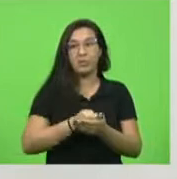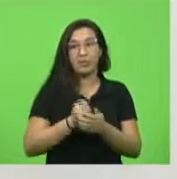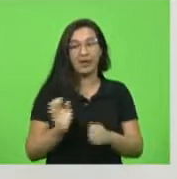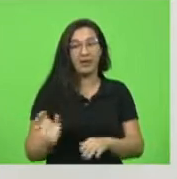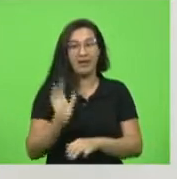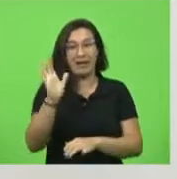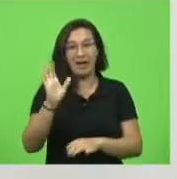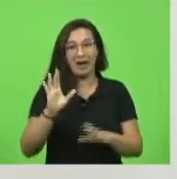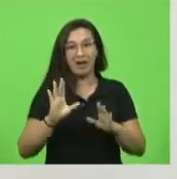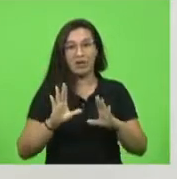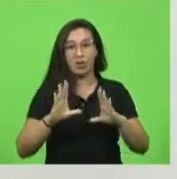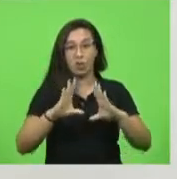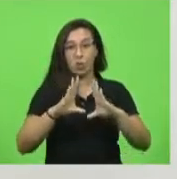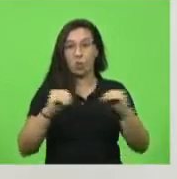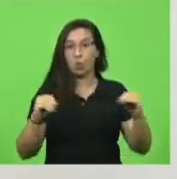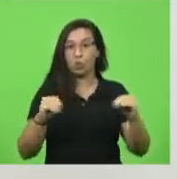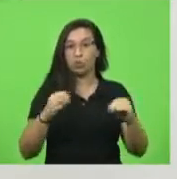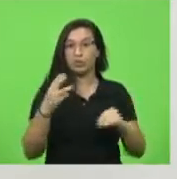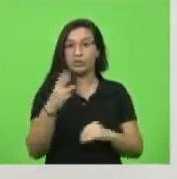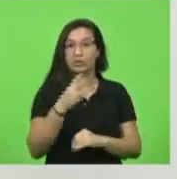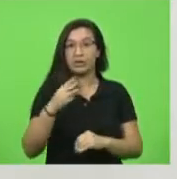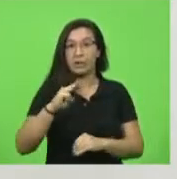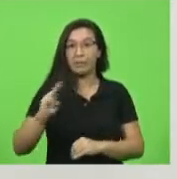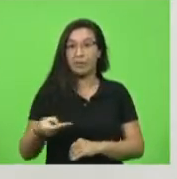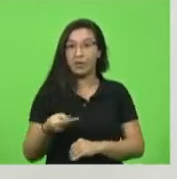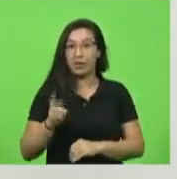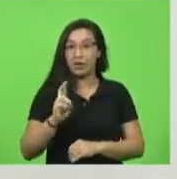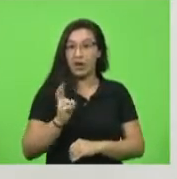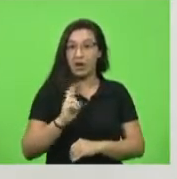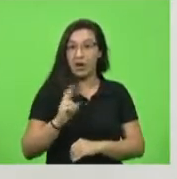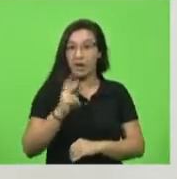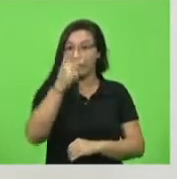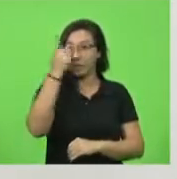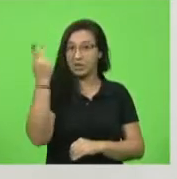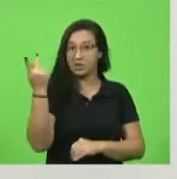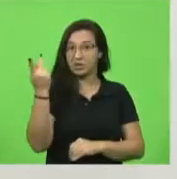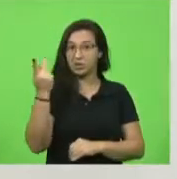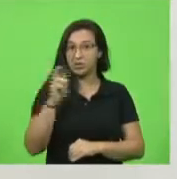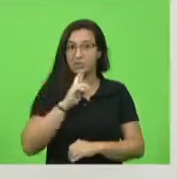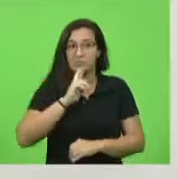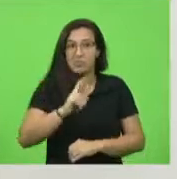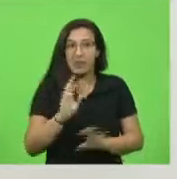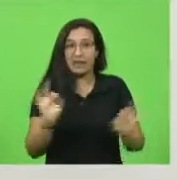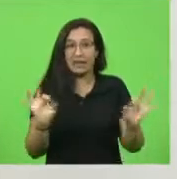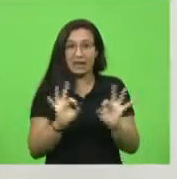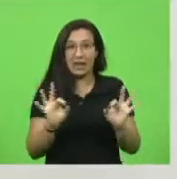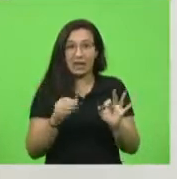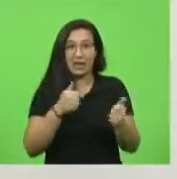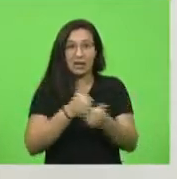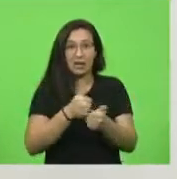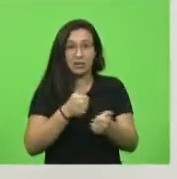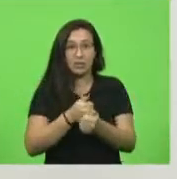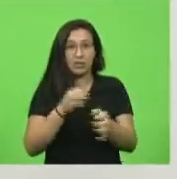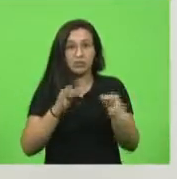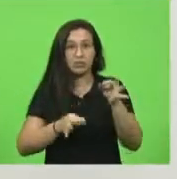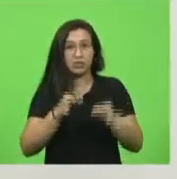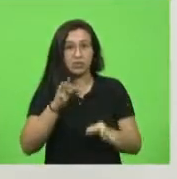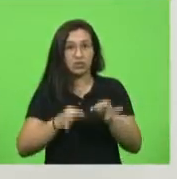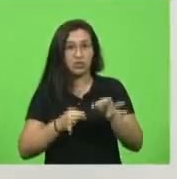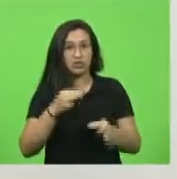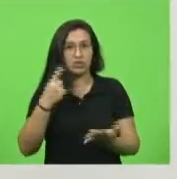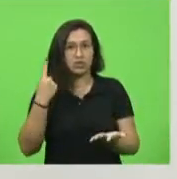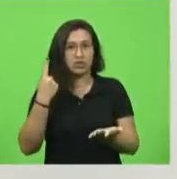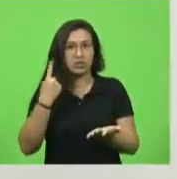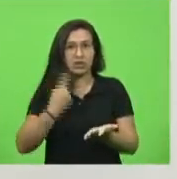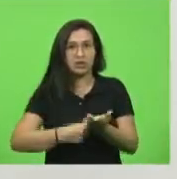some 33 milhões de reais e ninguém fala nada, ninguém responde, o Tribunal de Justiça não marca o